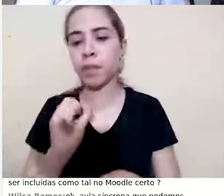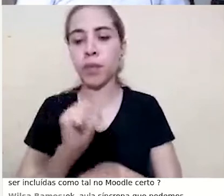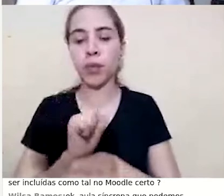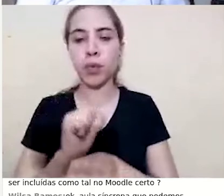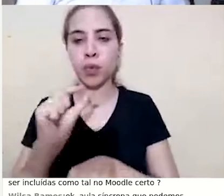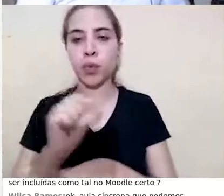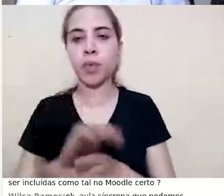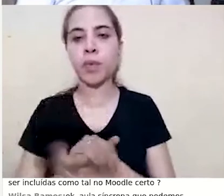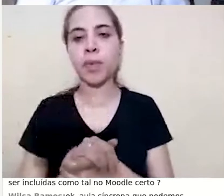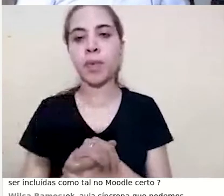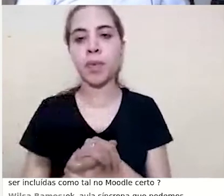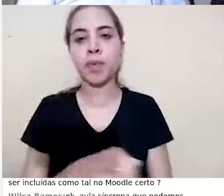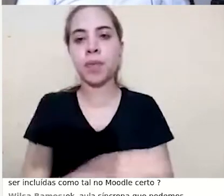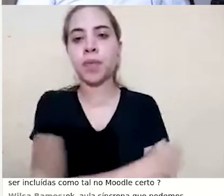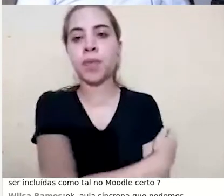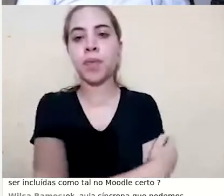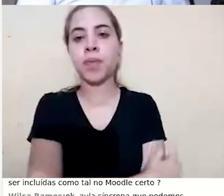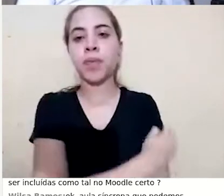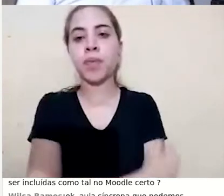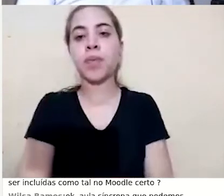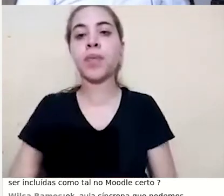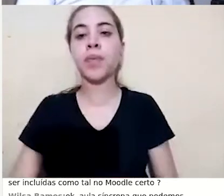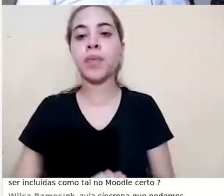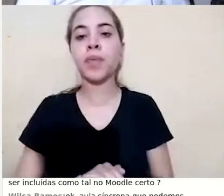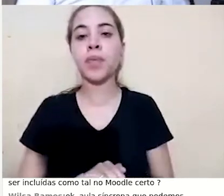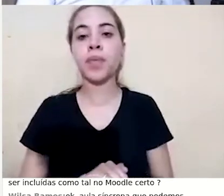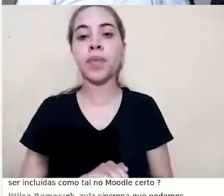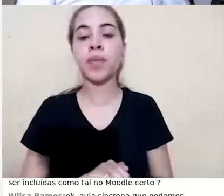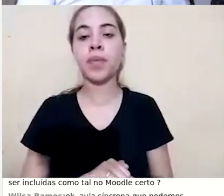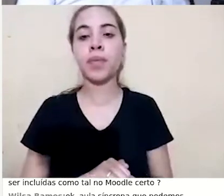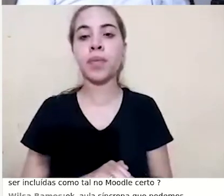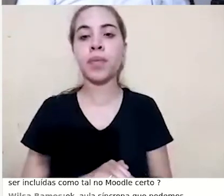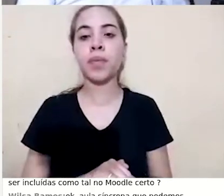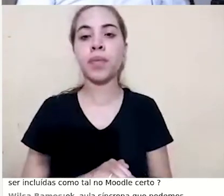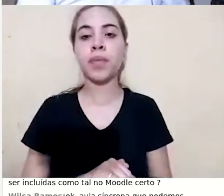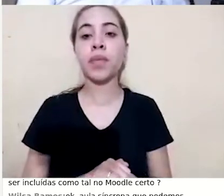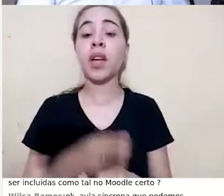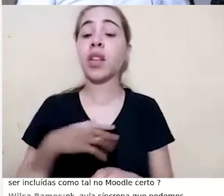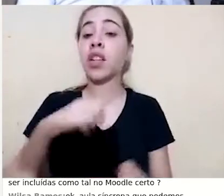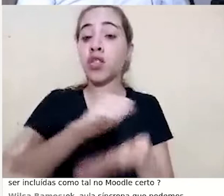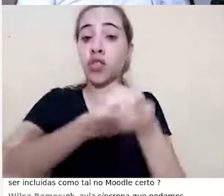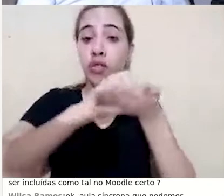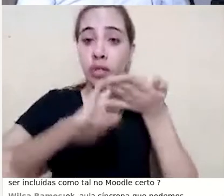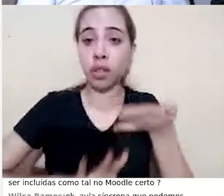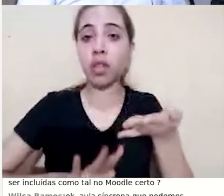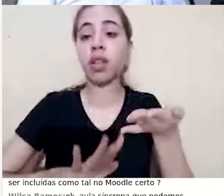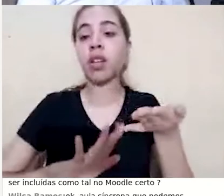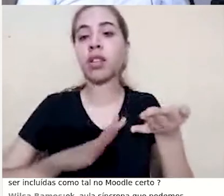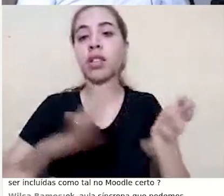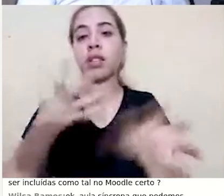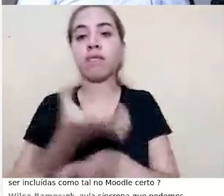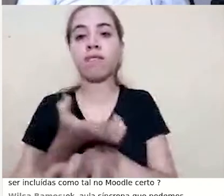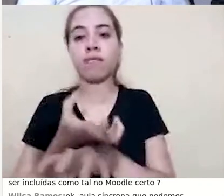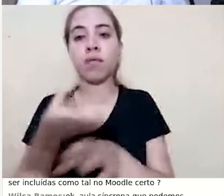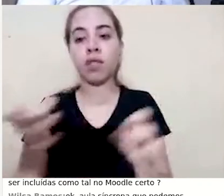perdão, no recurso de atividade, conclusão das atividades, isso. Outra